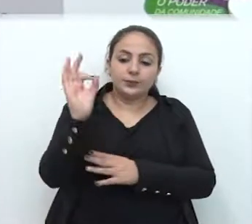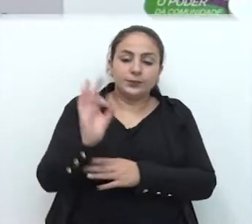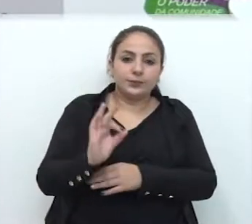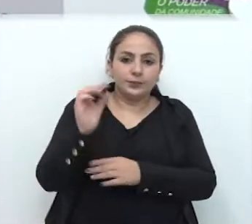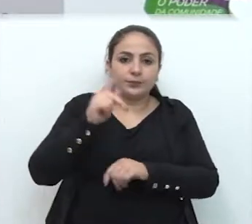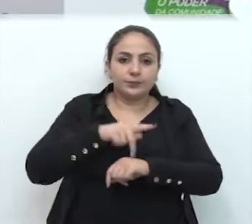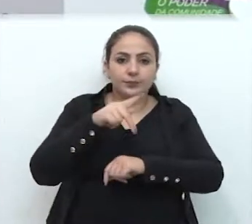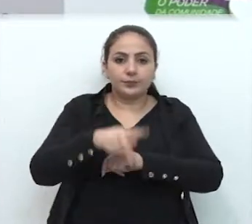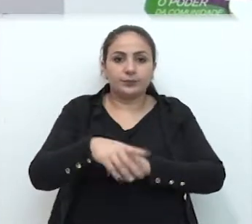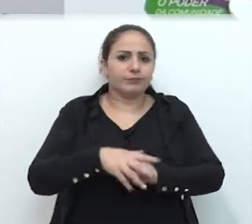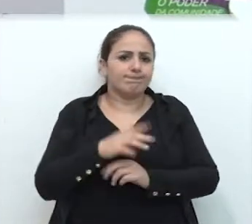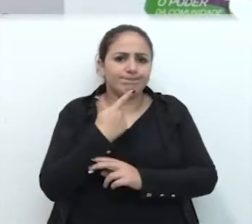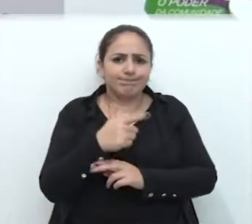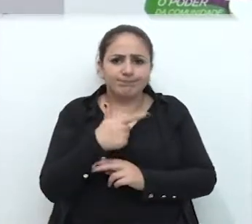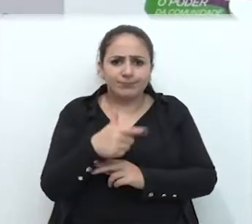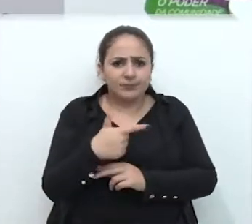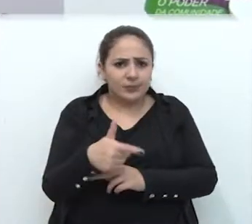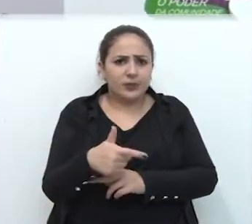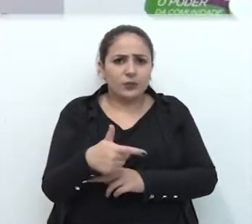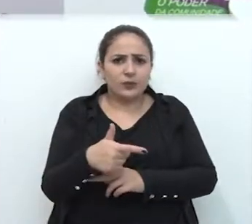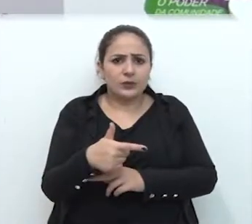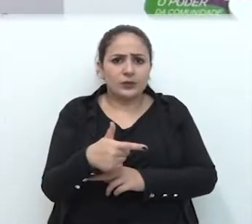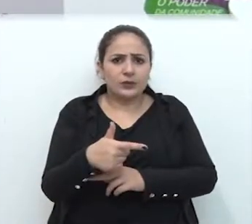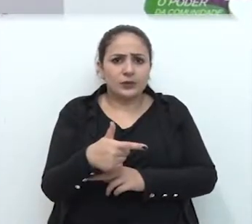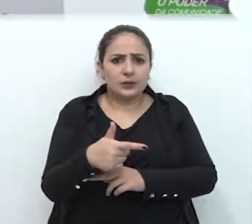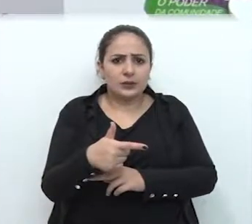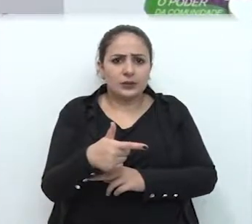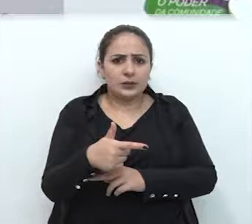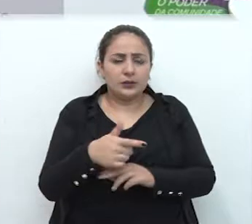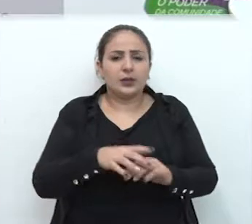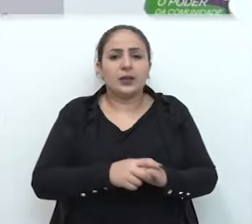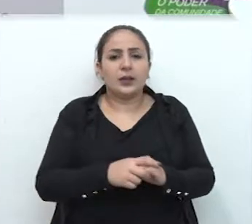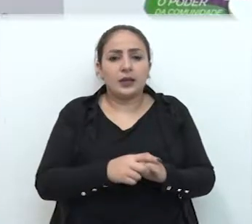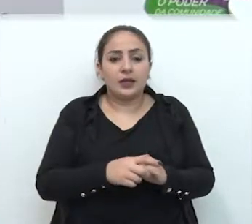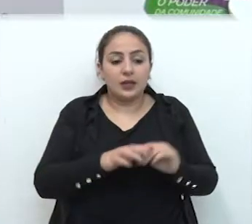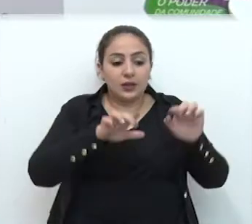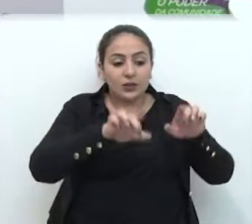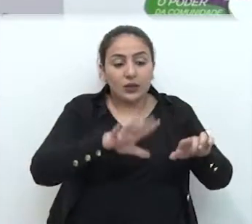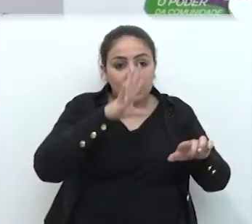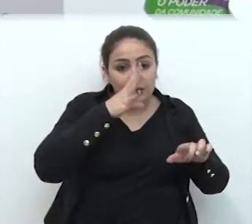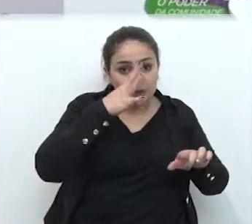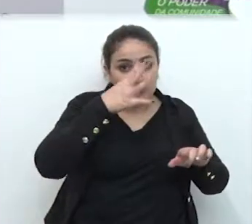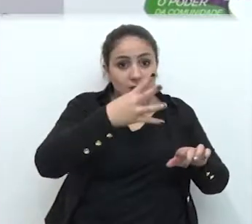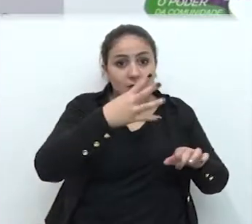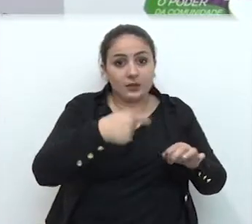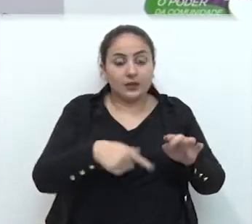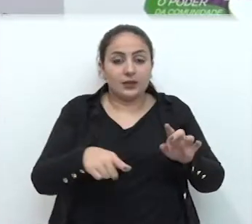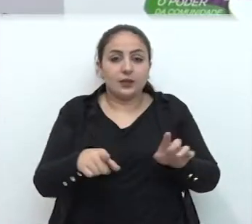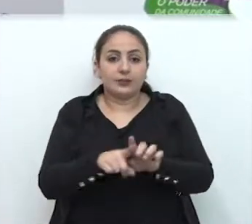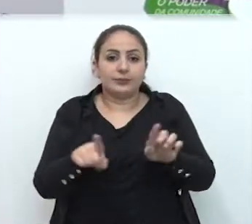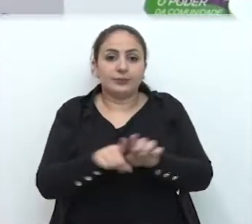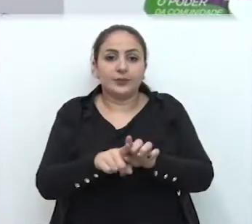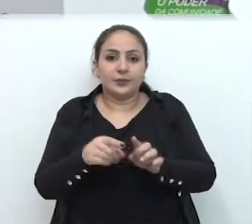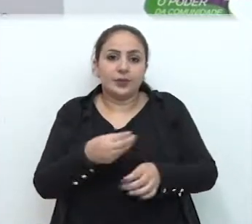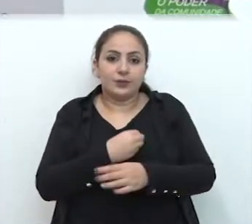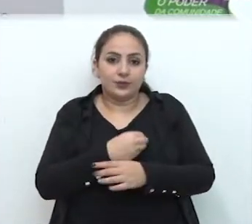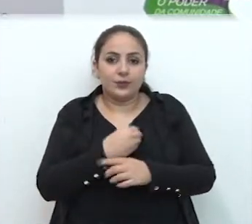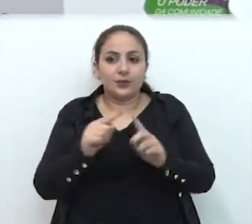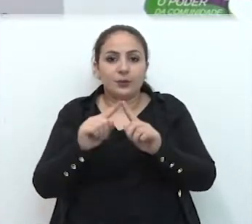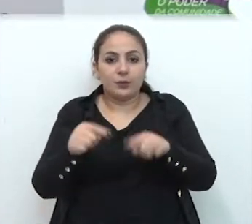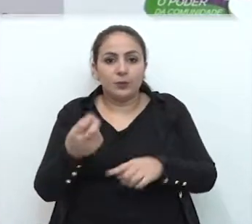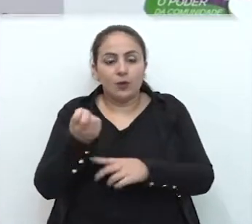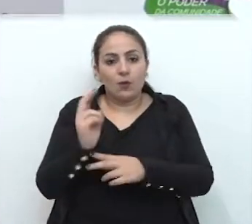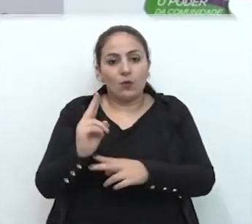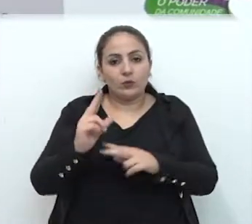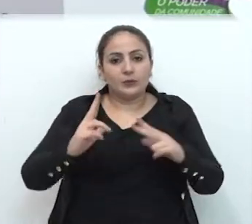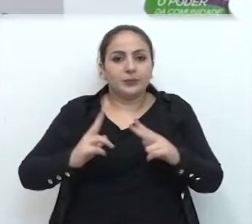Fundo, e não termos assento em tomadas de decisão, tanto na vida pública como na